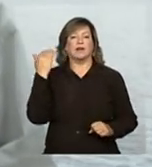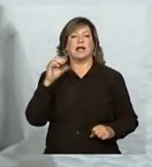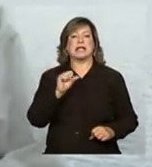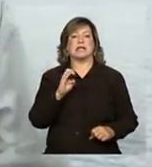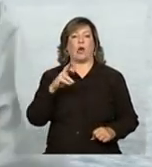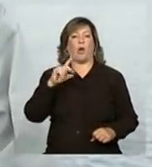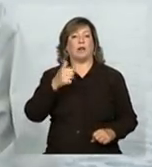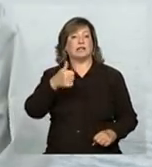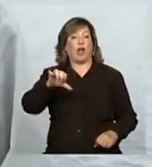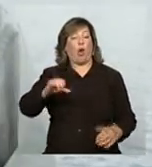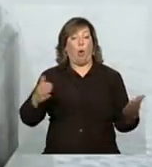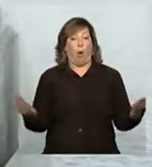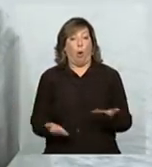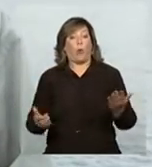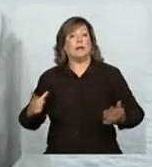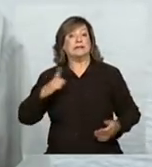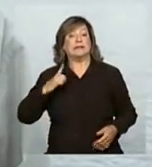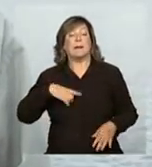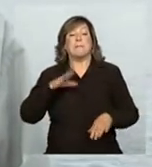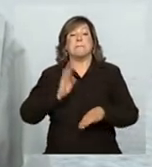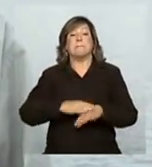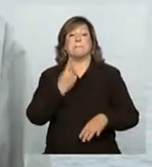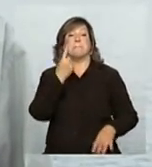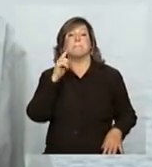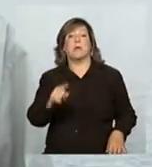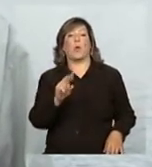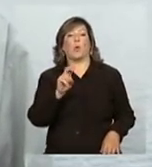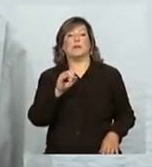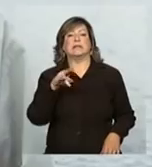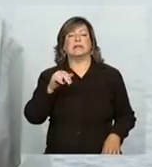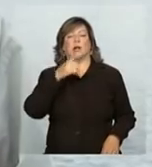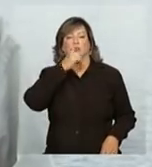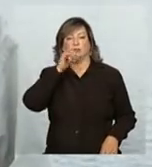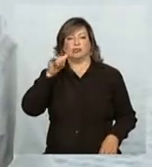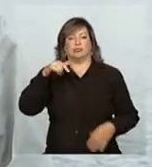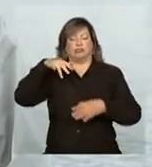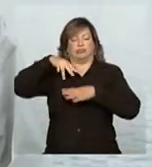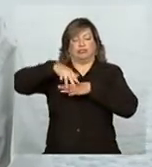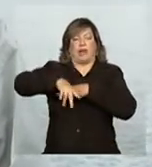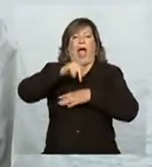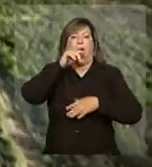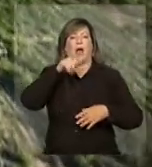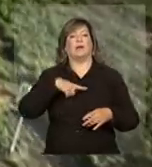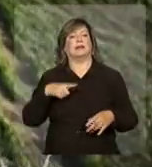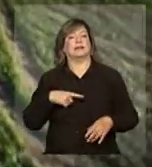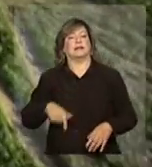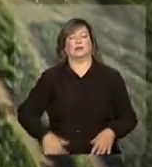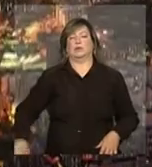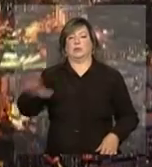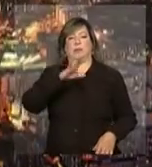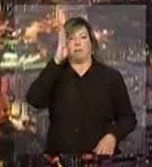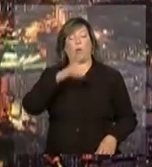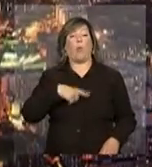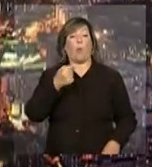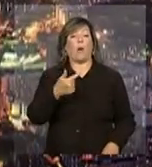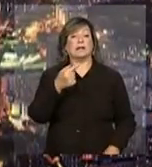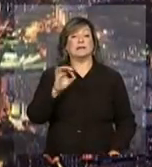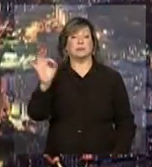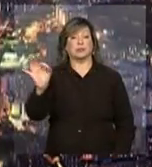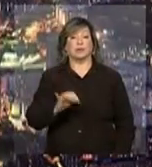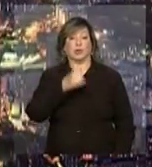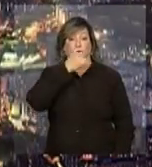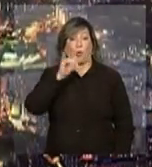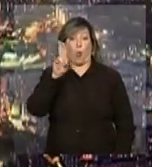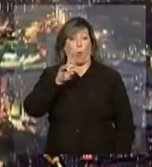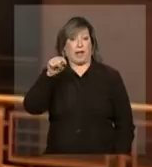XIX. Hoje, existem mais de mil usinas hidrelétricas em operação no território nacional. Quase 70% da energia